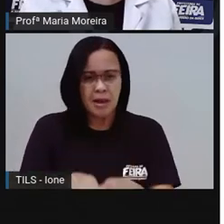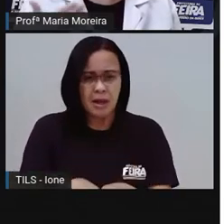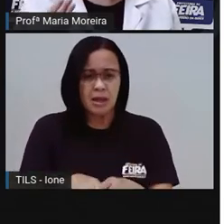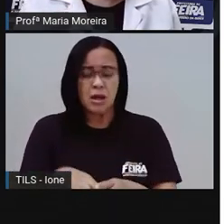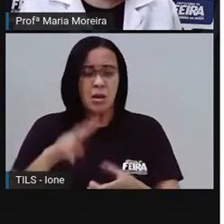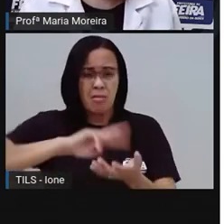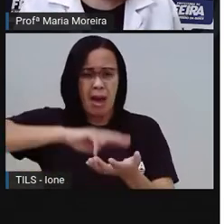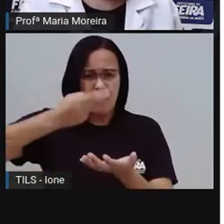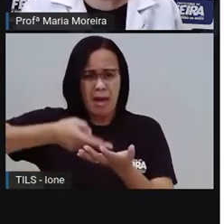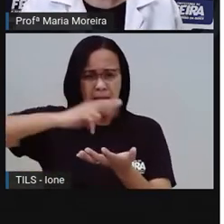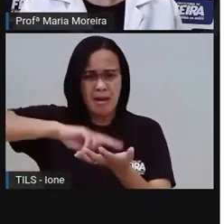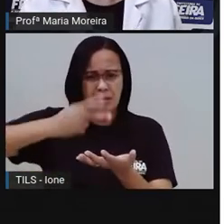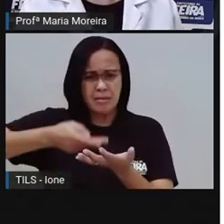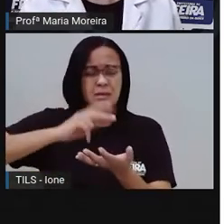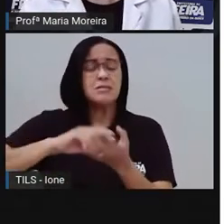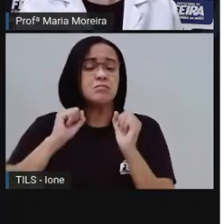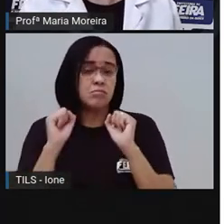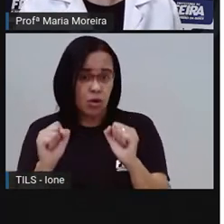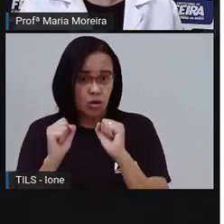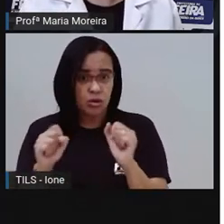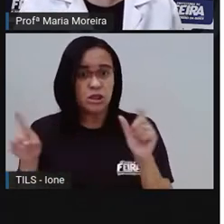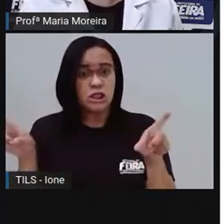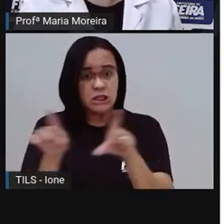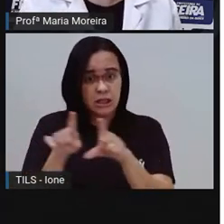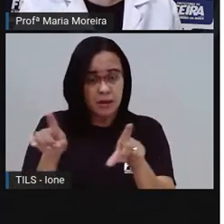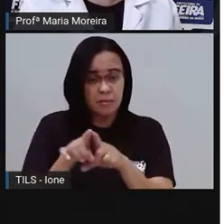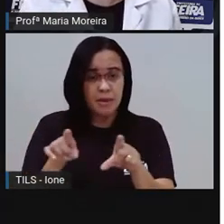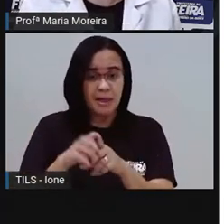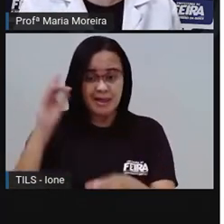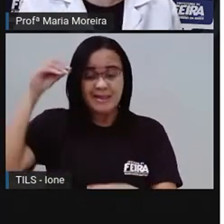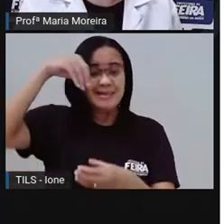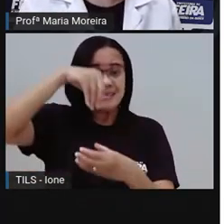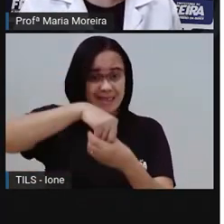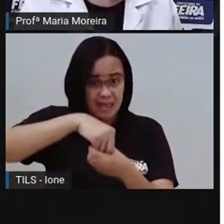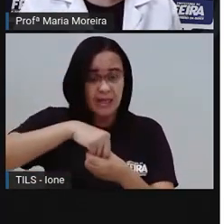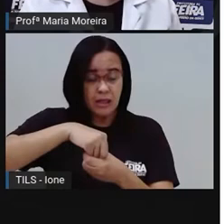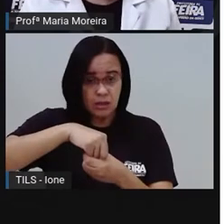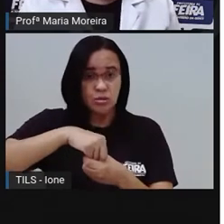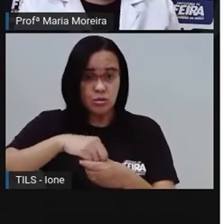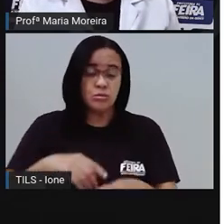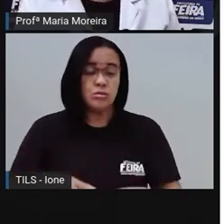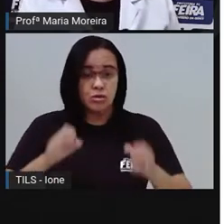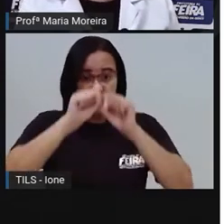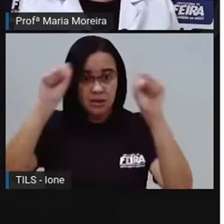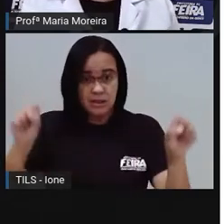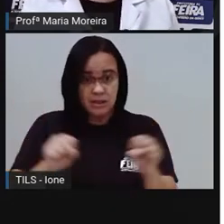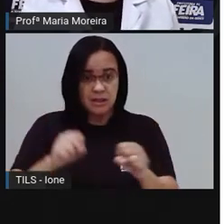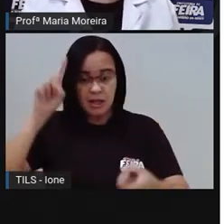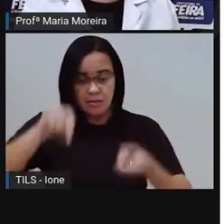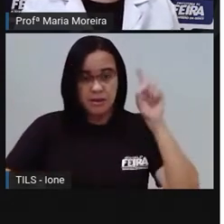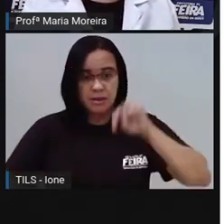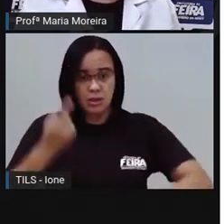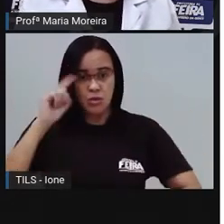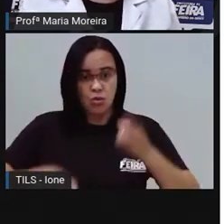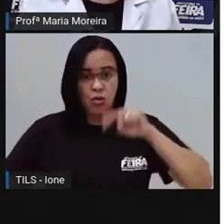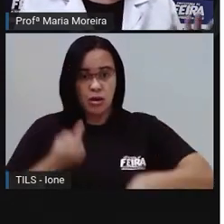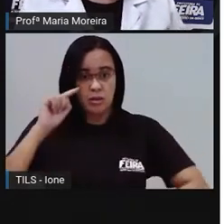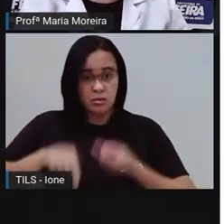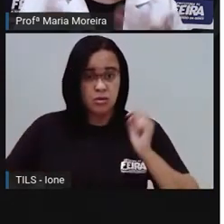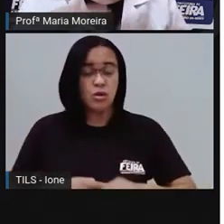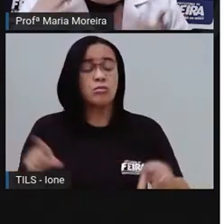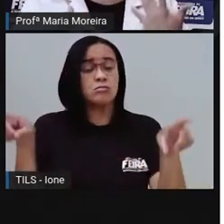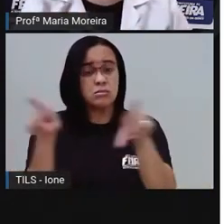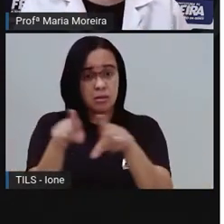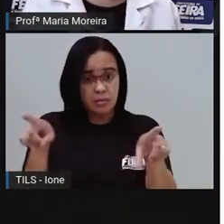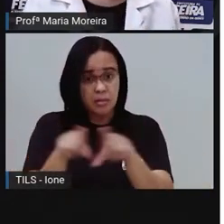Também afeta o quê? O sistema renal, circulatório e reprodutor. Olha só que perigo e é uma coisa que